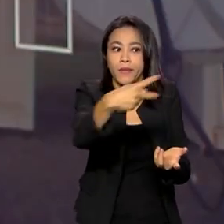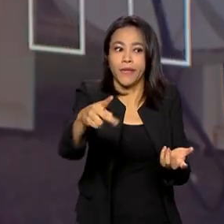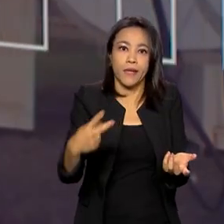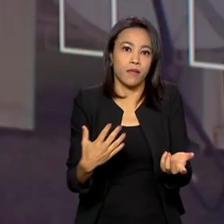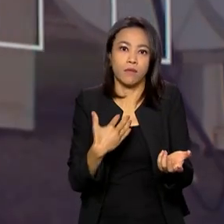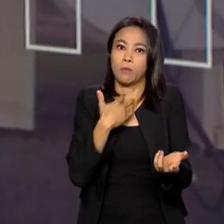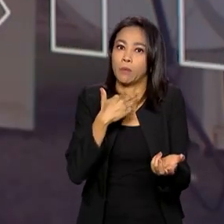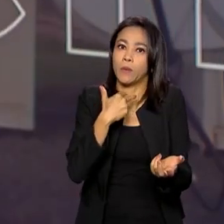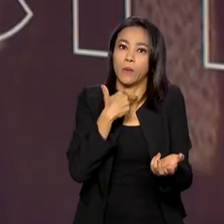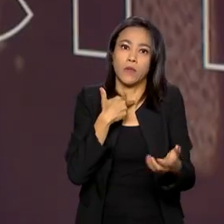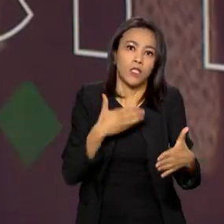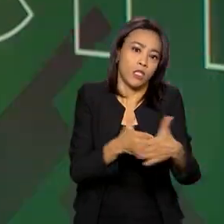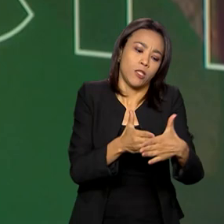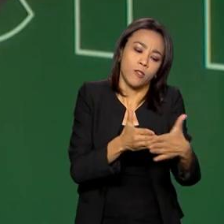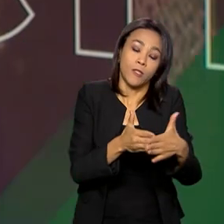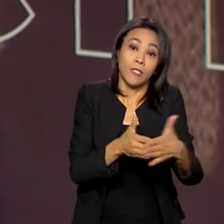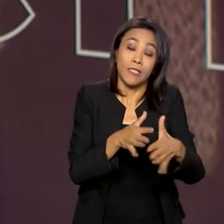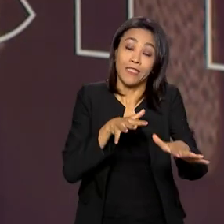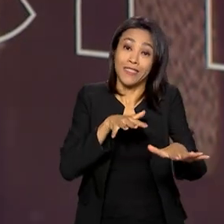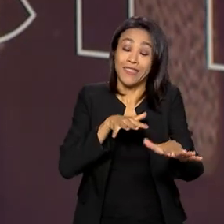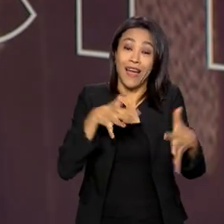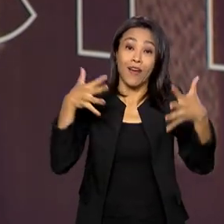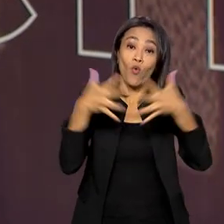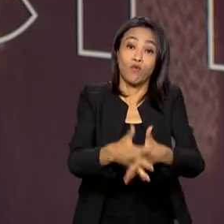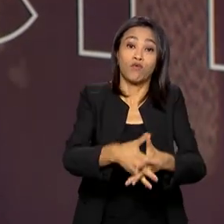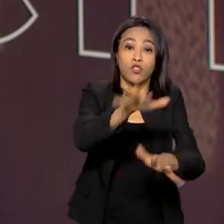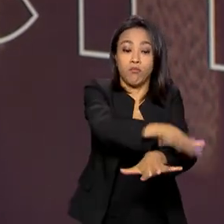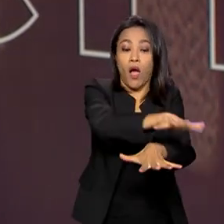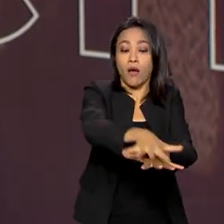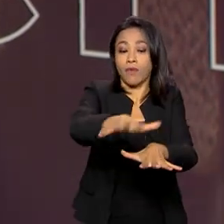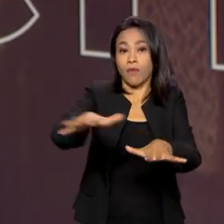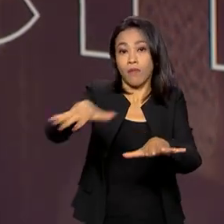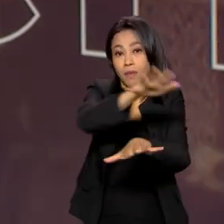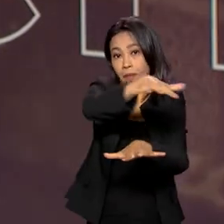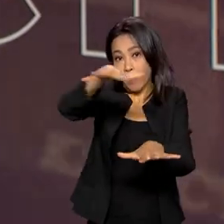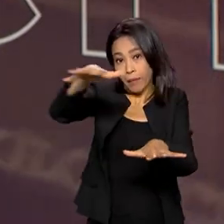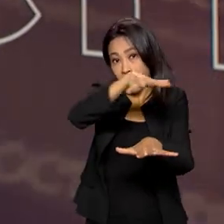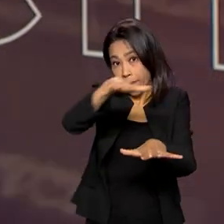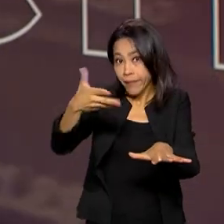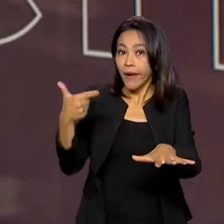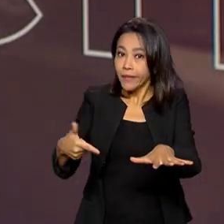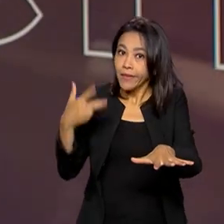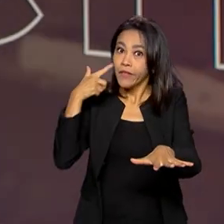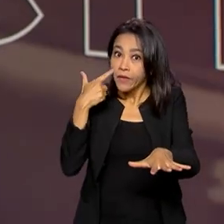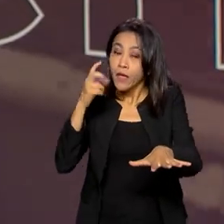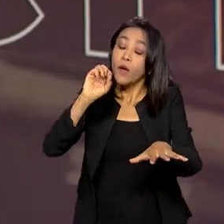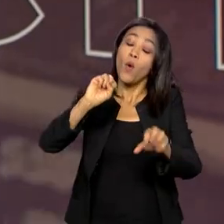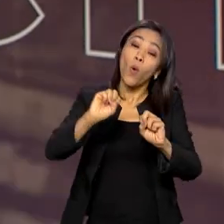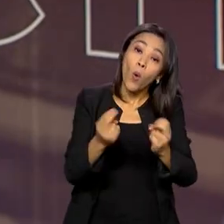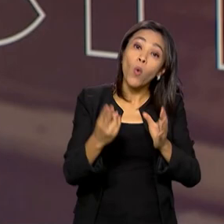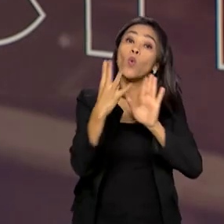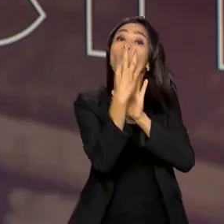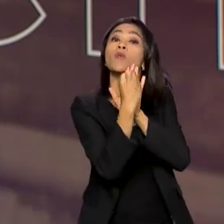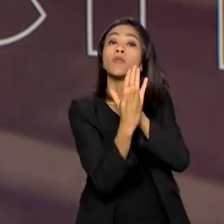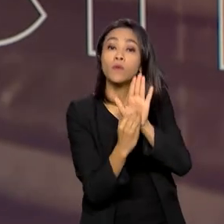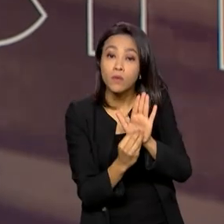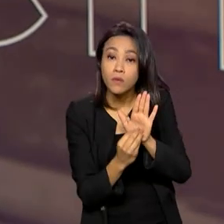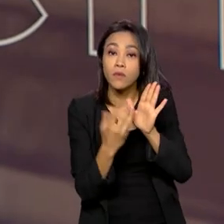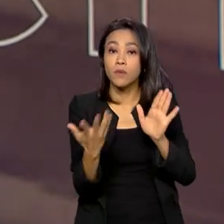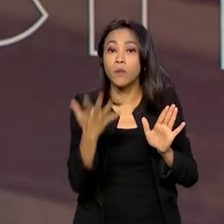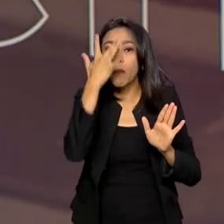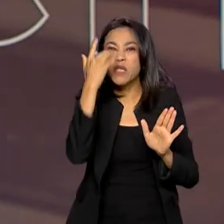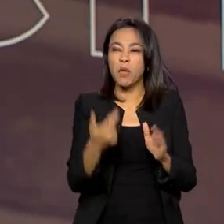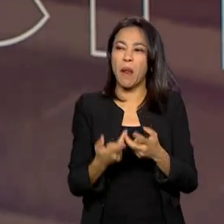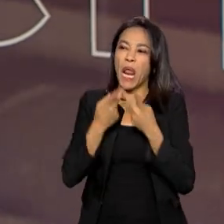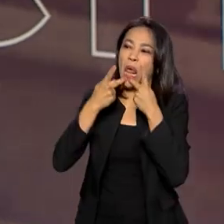permitido, causando interferência em alguma outra emissora, como também pode ser por questões de conteúdo. Às vezes alguém fala